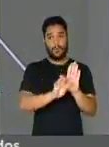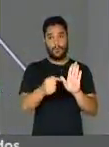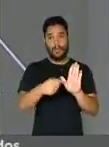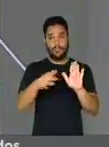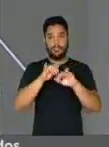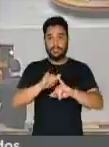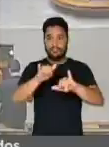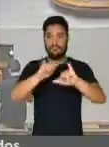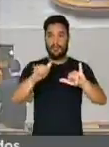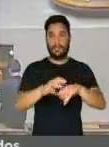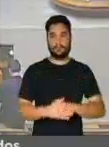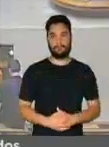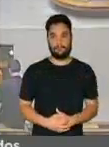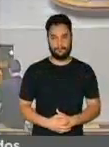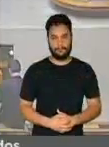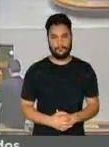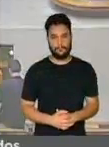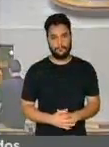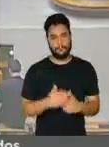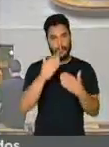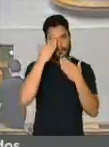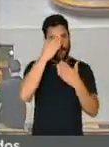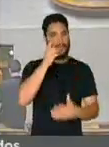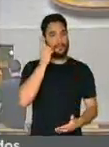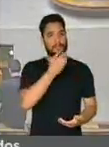Obrigado, deputada Janésica Piberib.